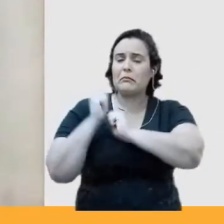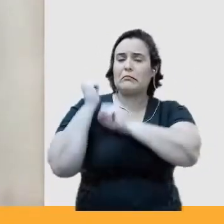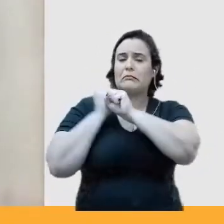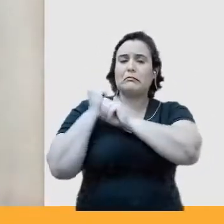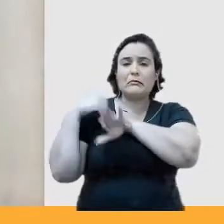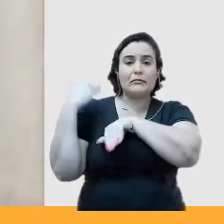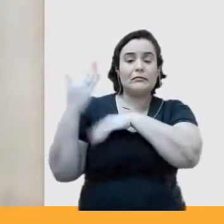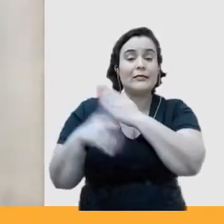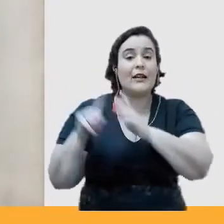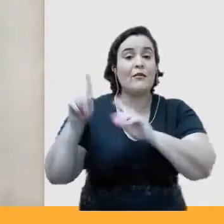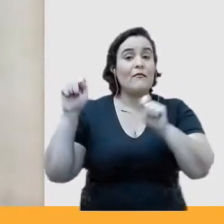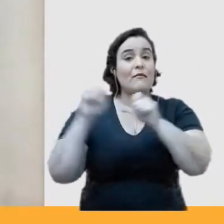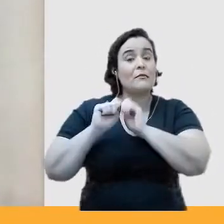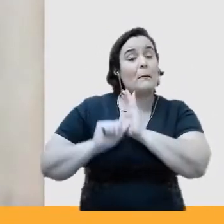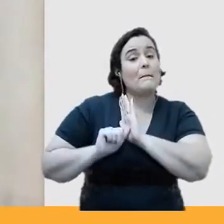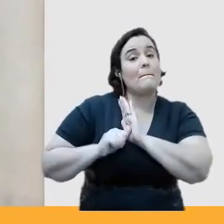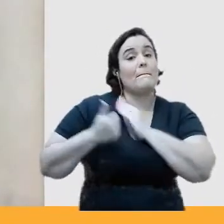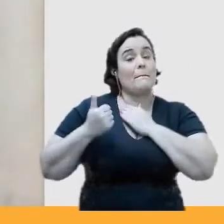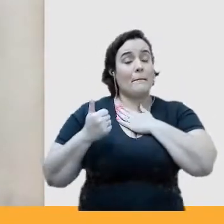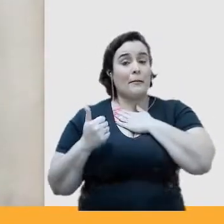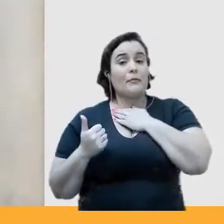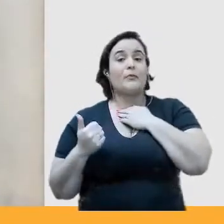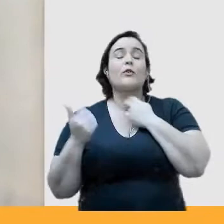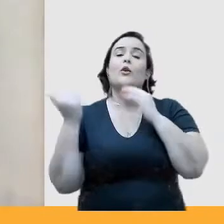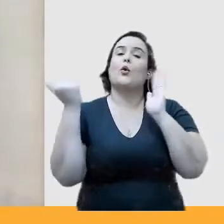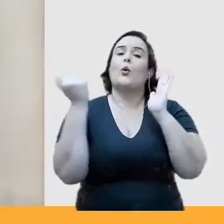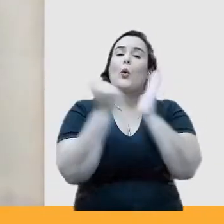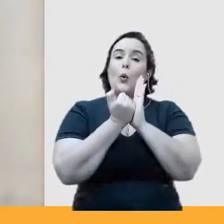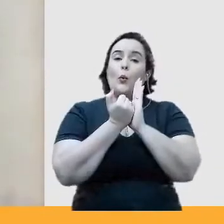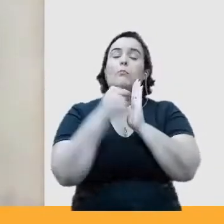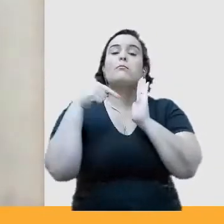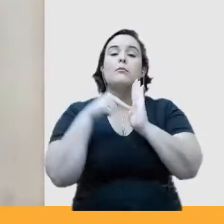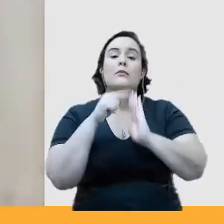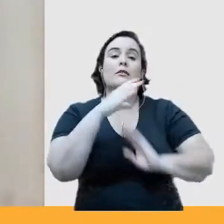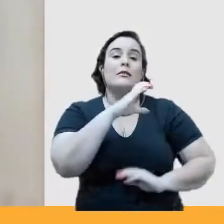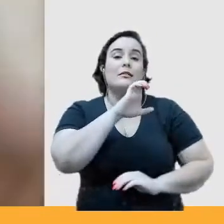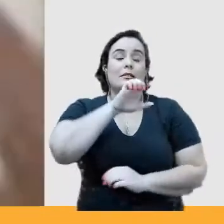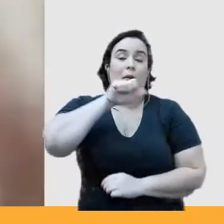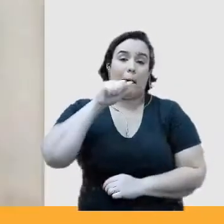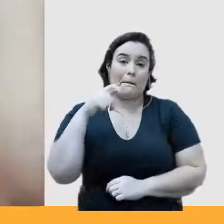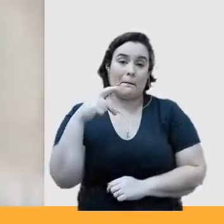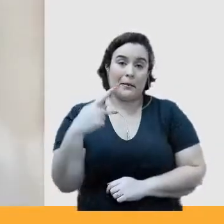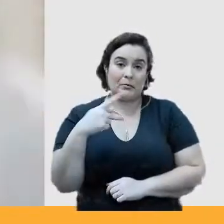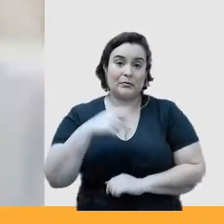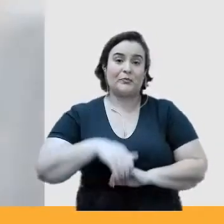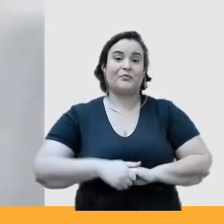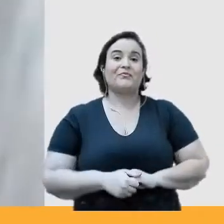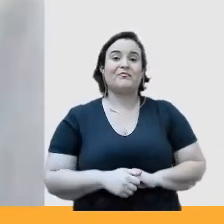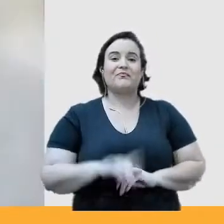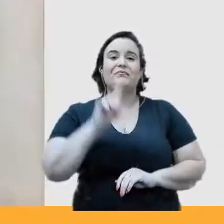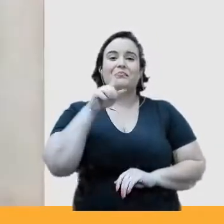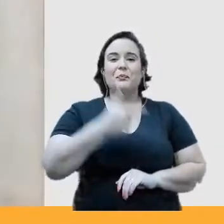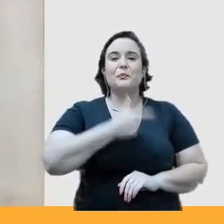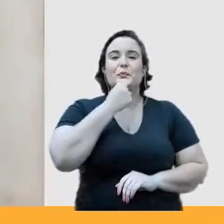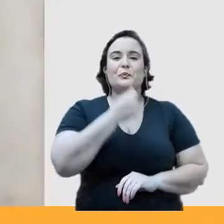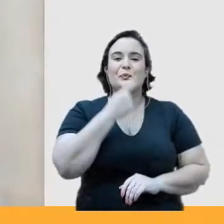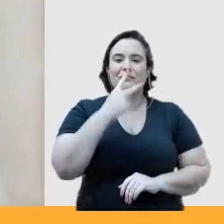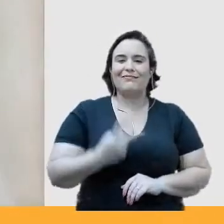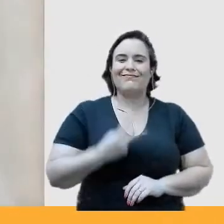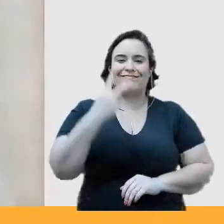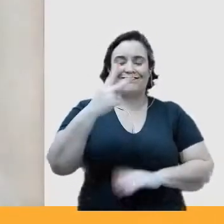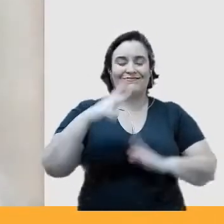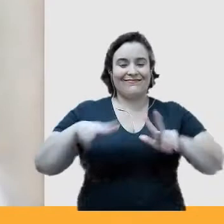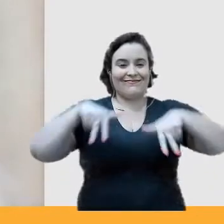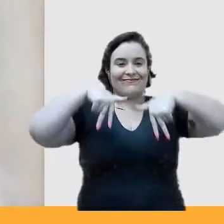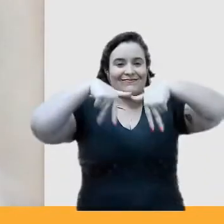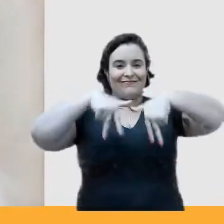logomarca do logotipo do CEAP, que eram dois meninos em ascensão com as mãos para